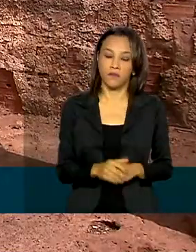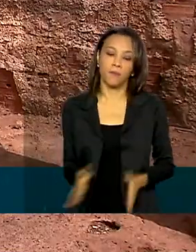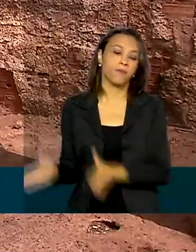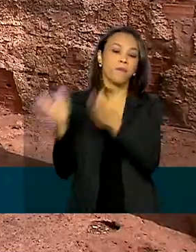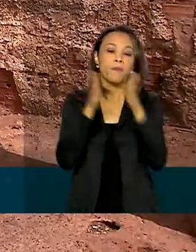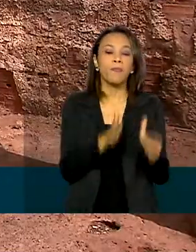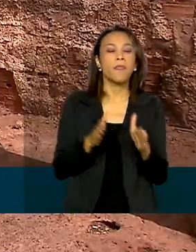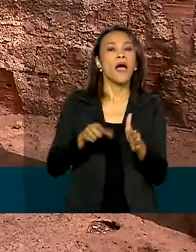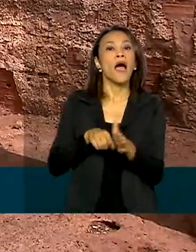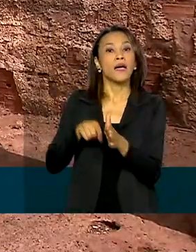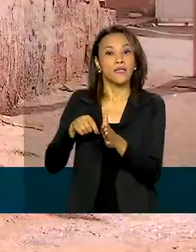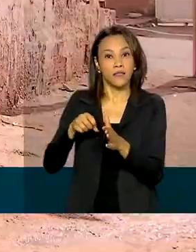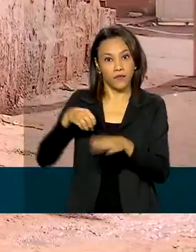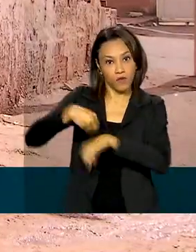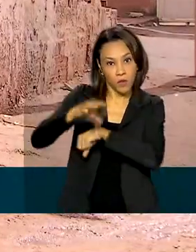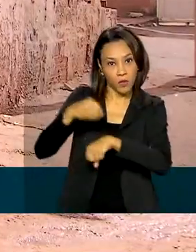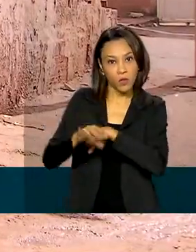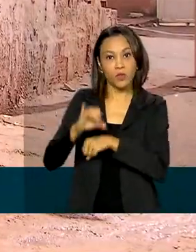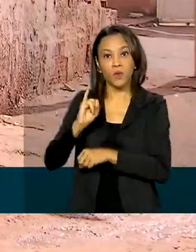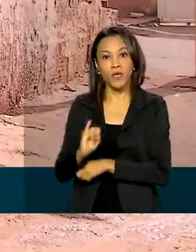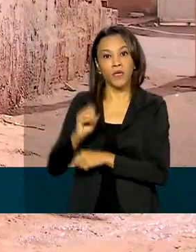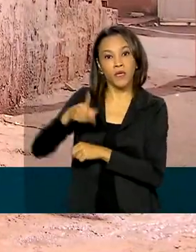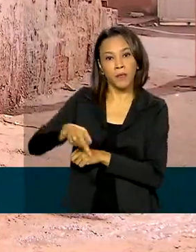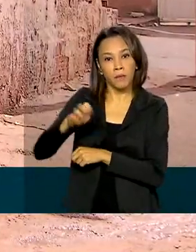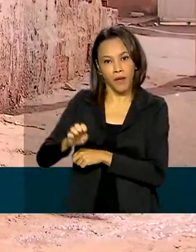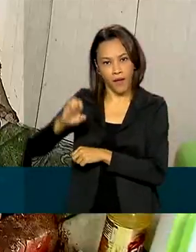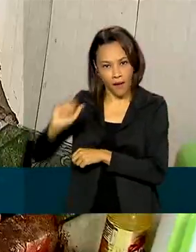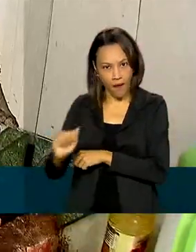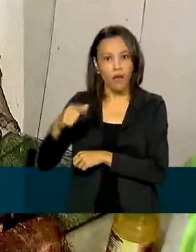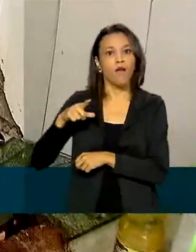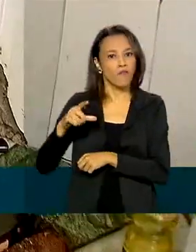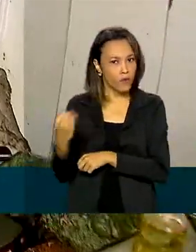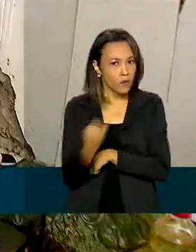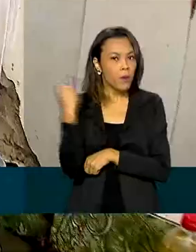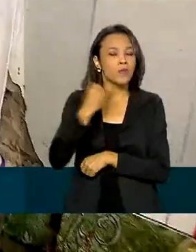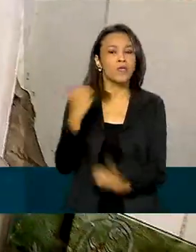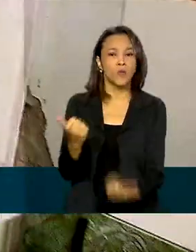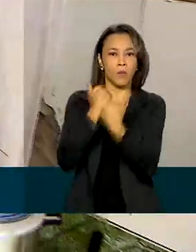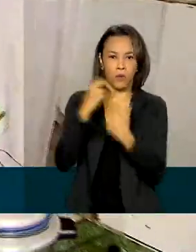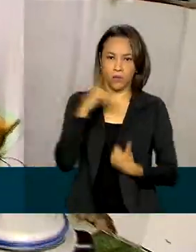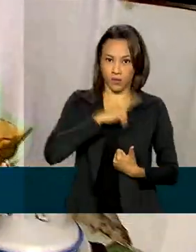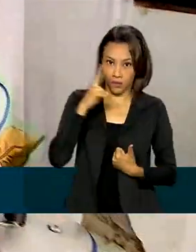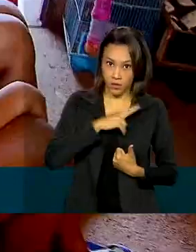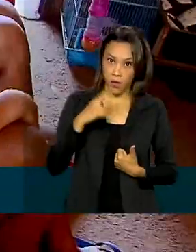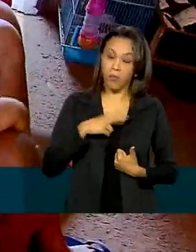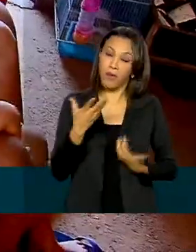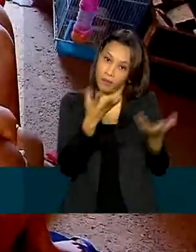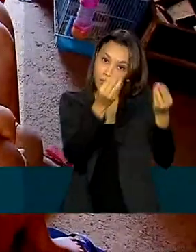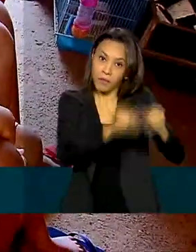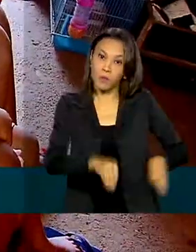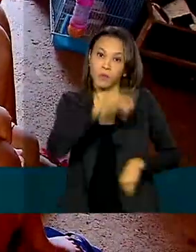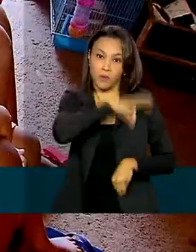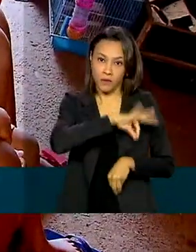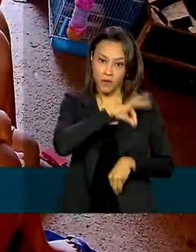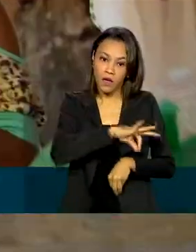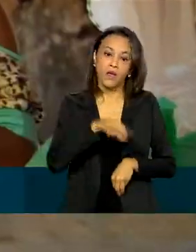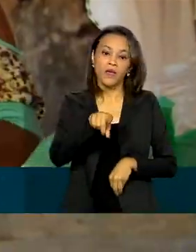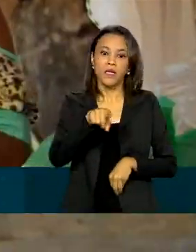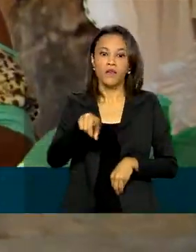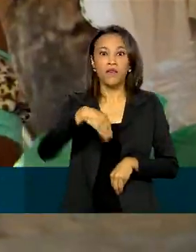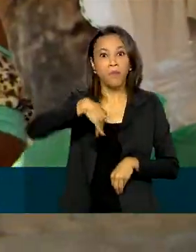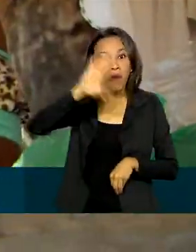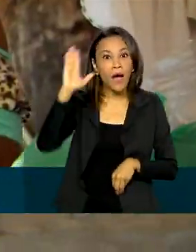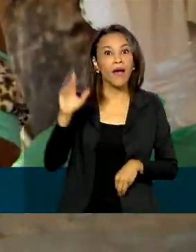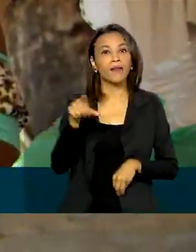acordo com dados do IPEA, o benefício teve um papel importante na compensação da renda perdida. E o impacto foi maior entre os